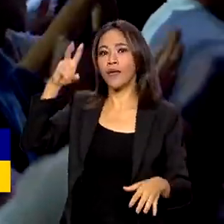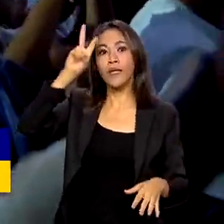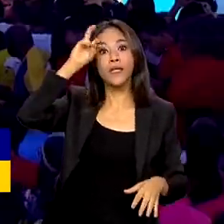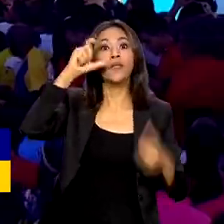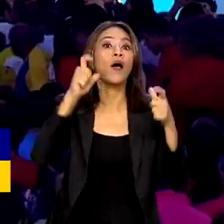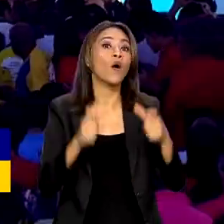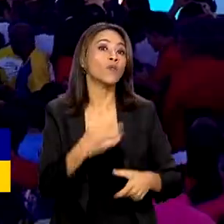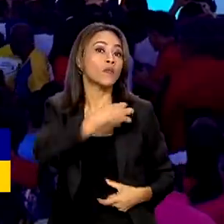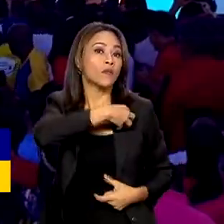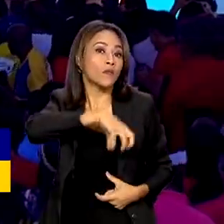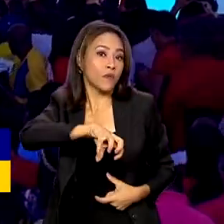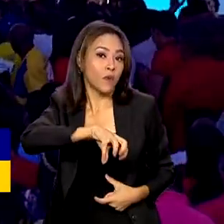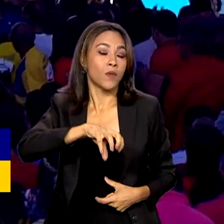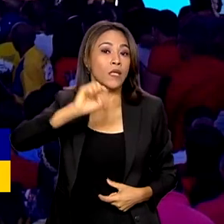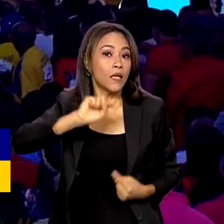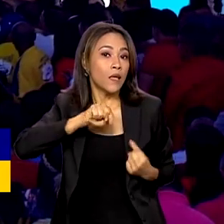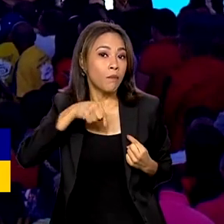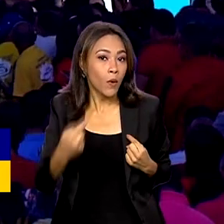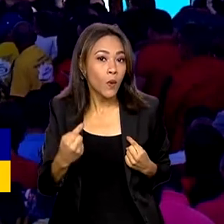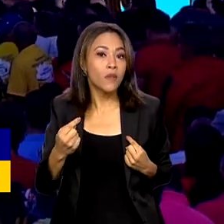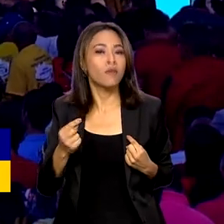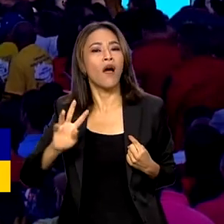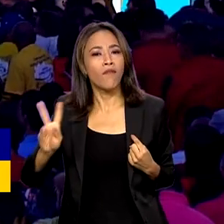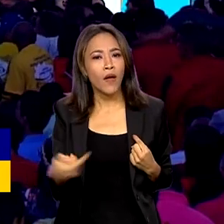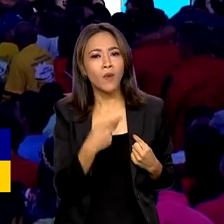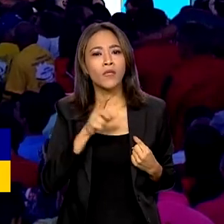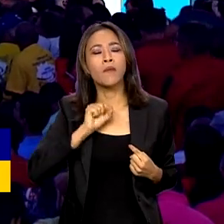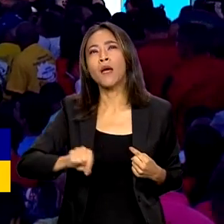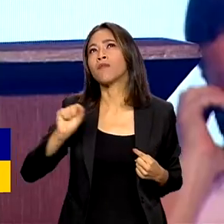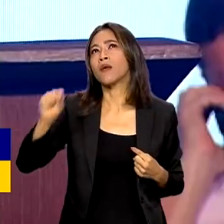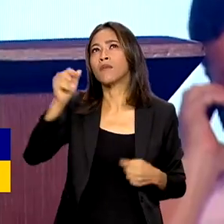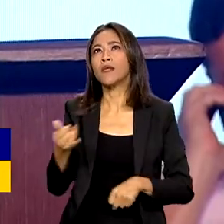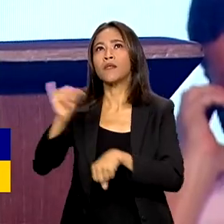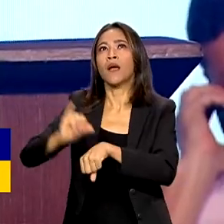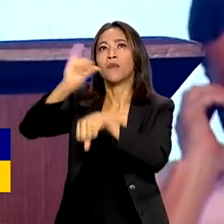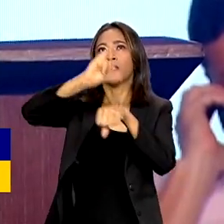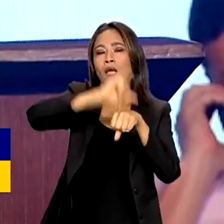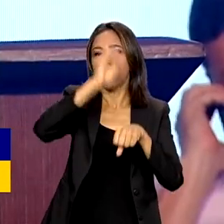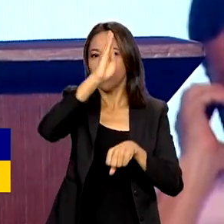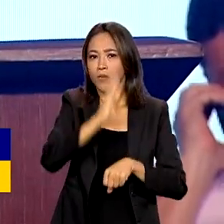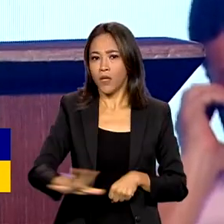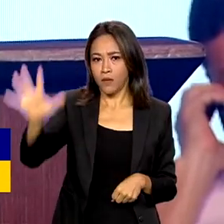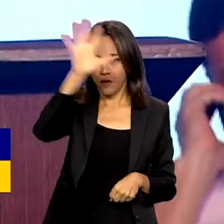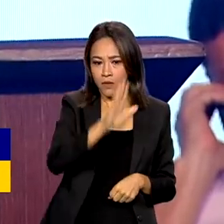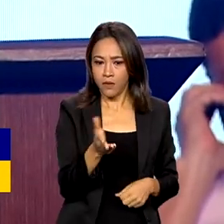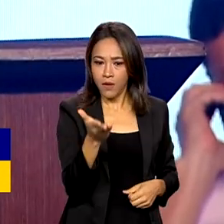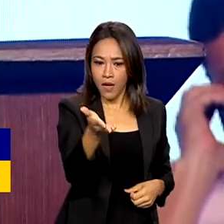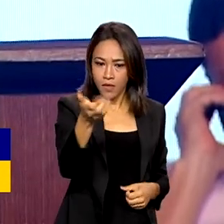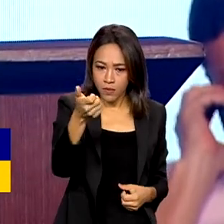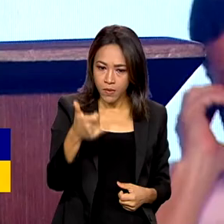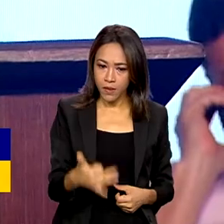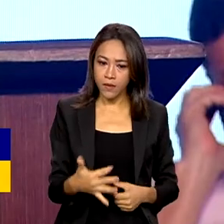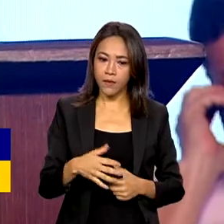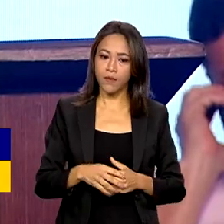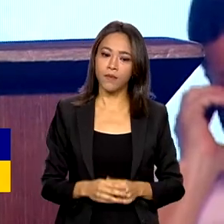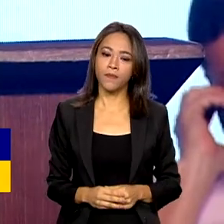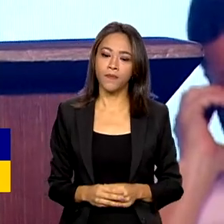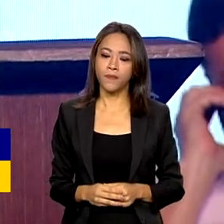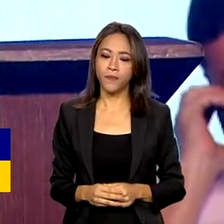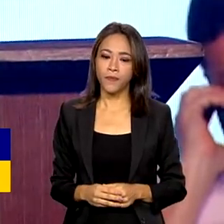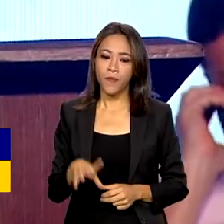Salvador. Depois, vão ocorrer em todas as capitais. Estarmos juntos e buscarmos